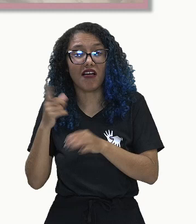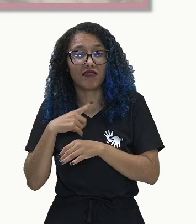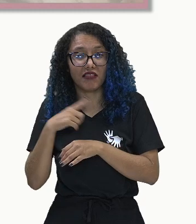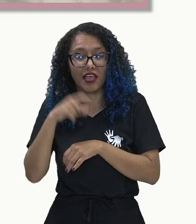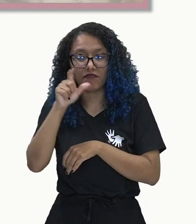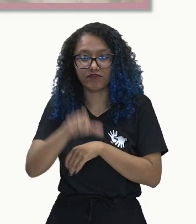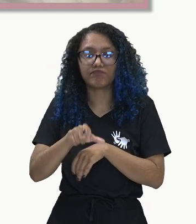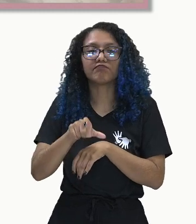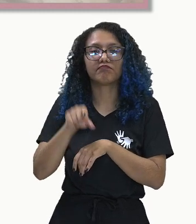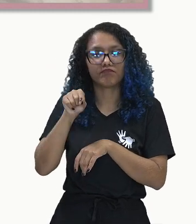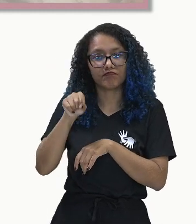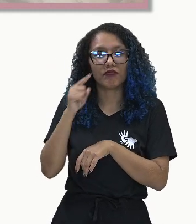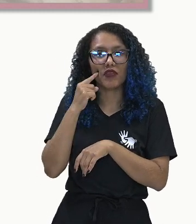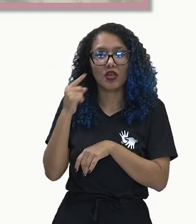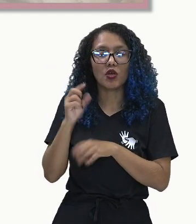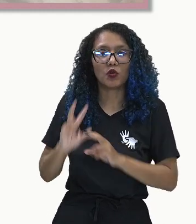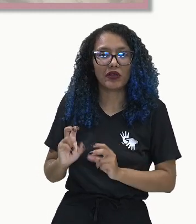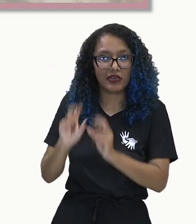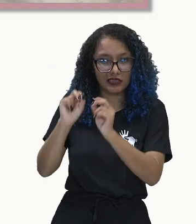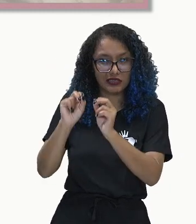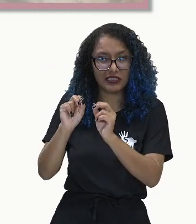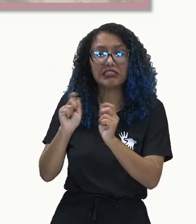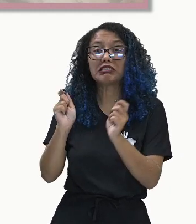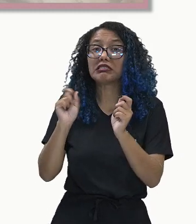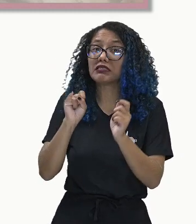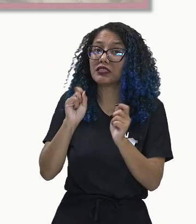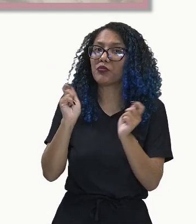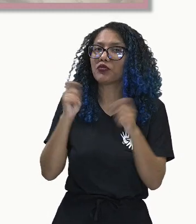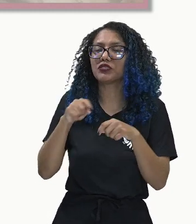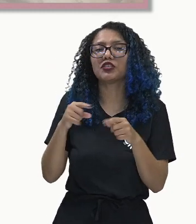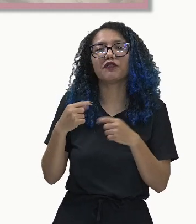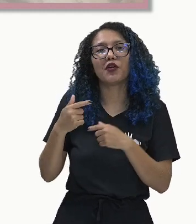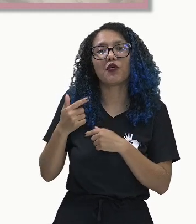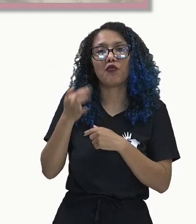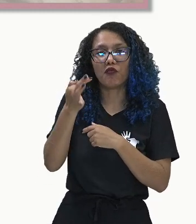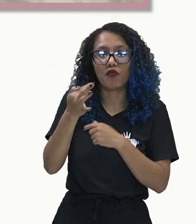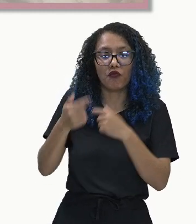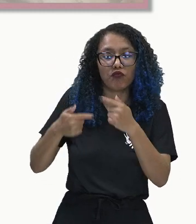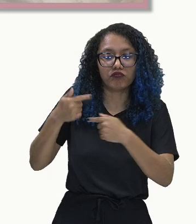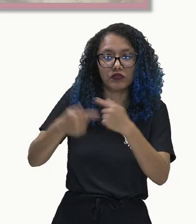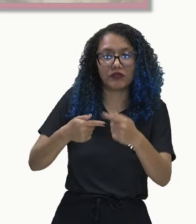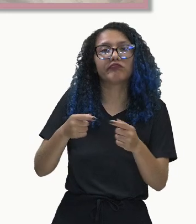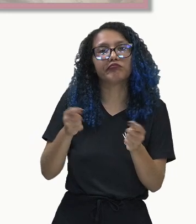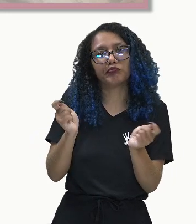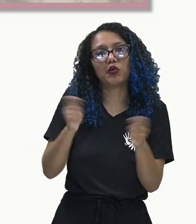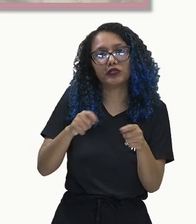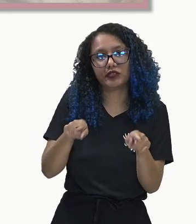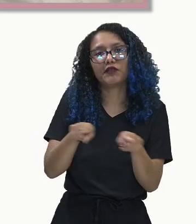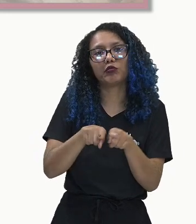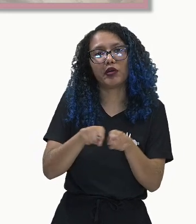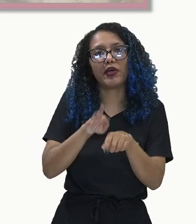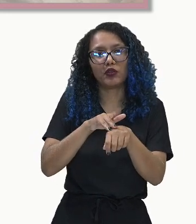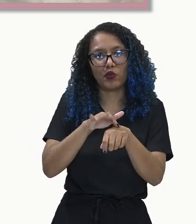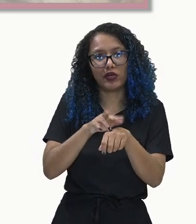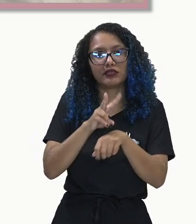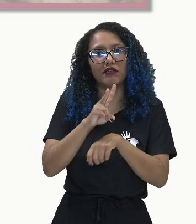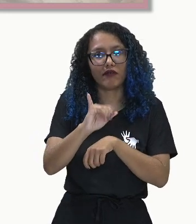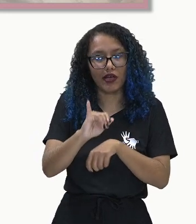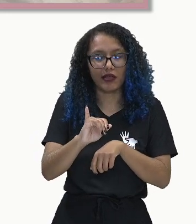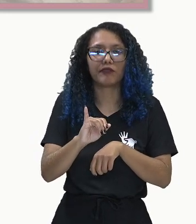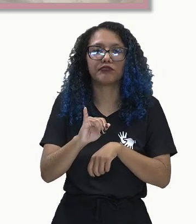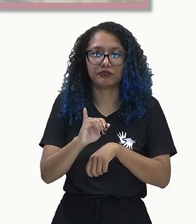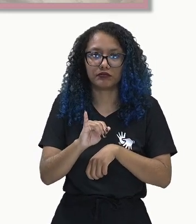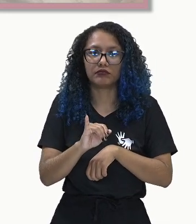possibilidade do indivíduo desenvolver em gerações posteriores. Nós temos também um outro fator, que são